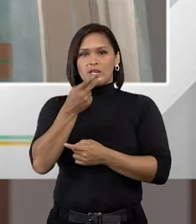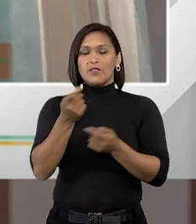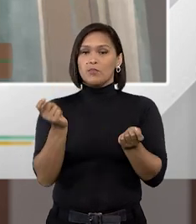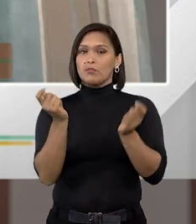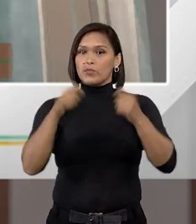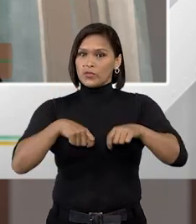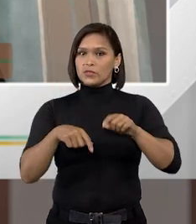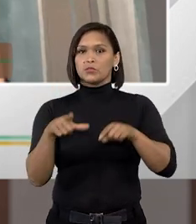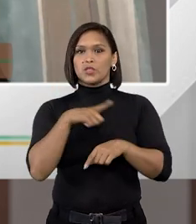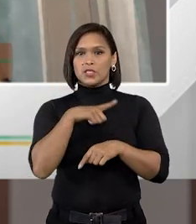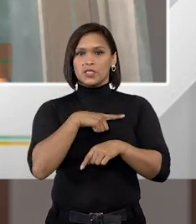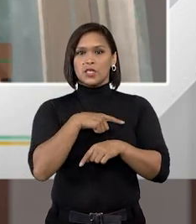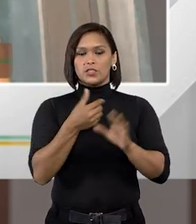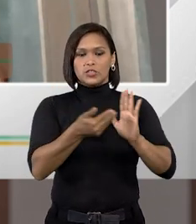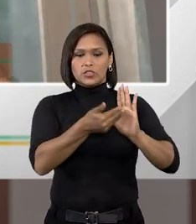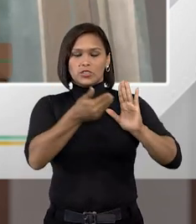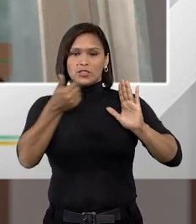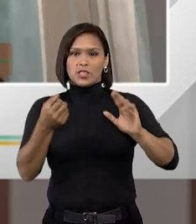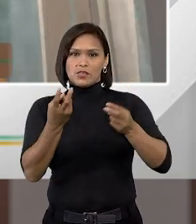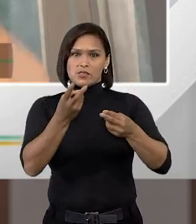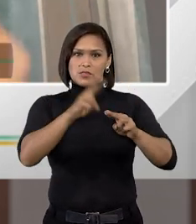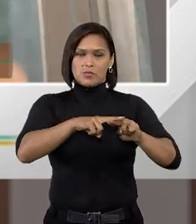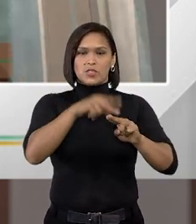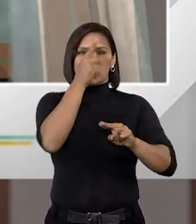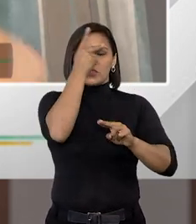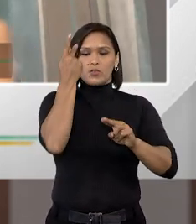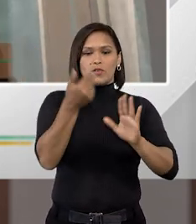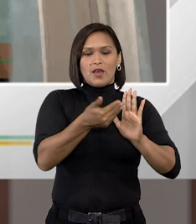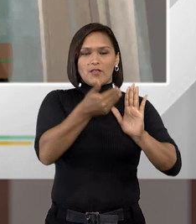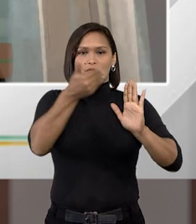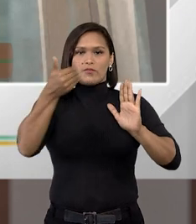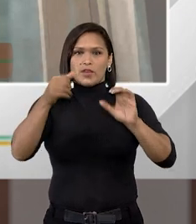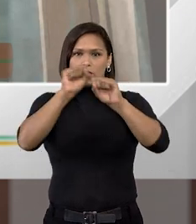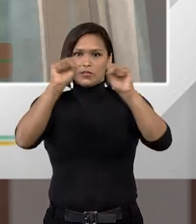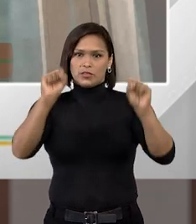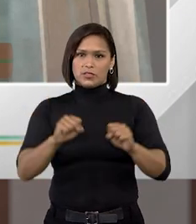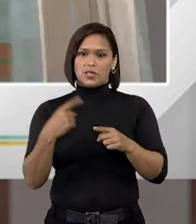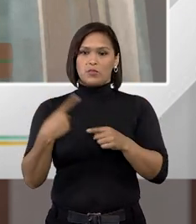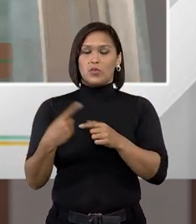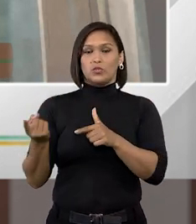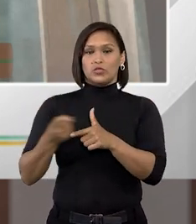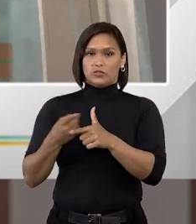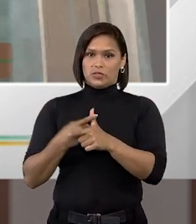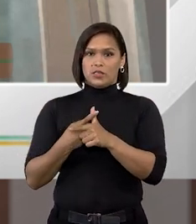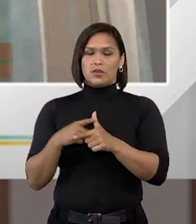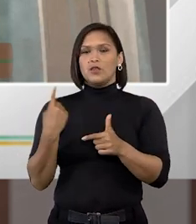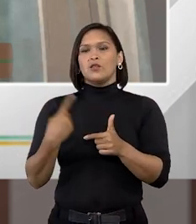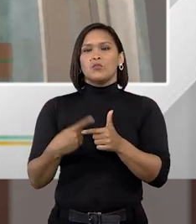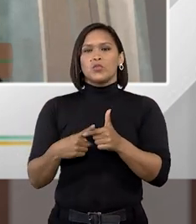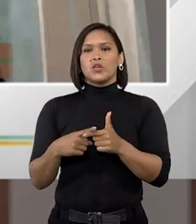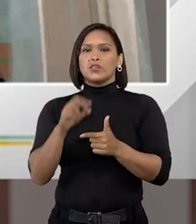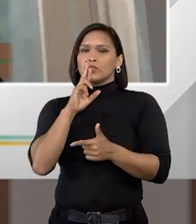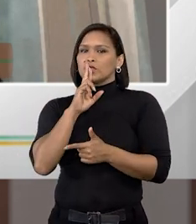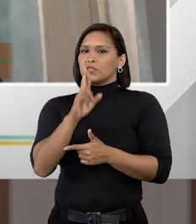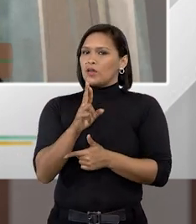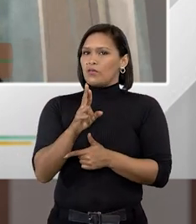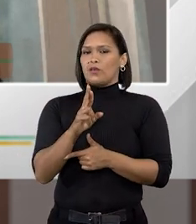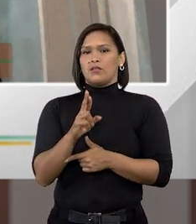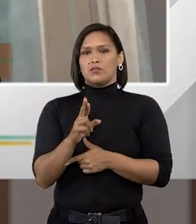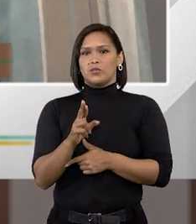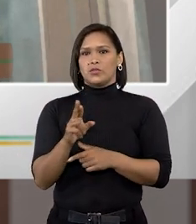possibilidade de desprisionar de descarcerizar a prisão por dívidas porque isso não é